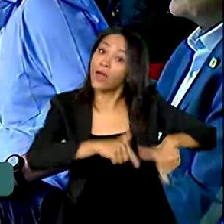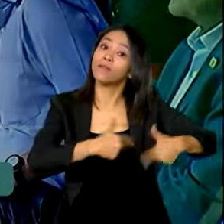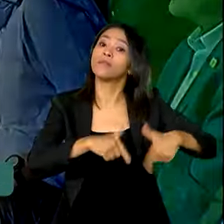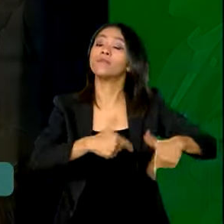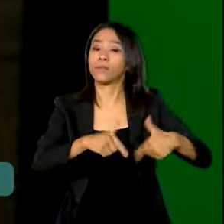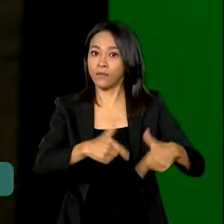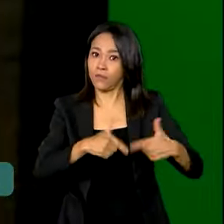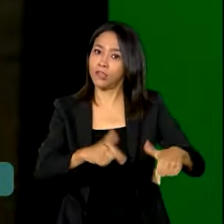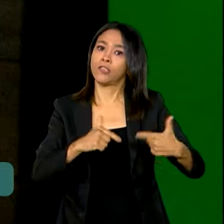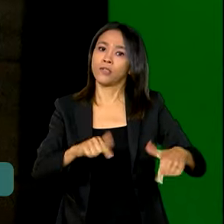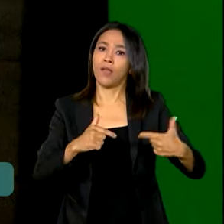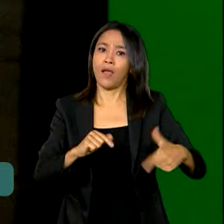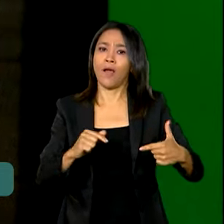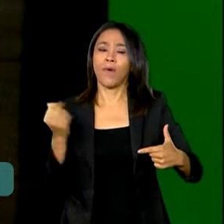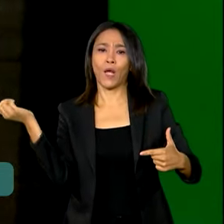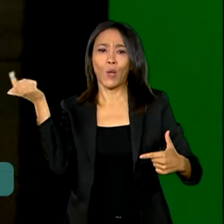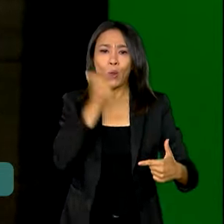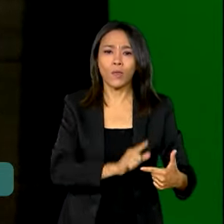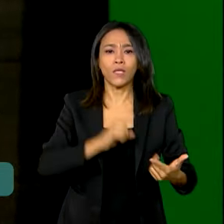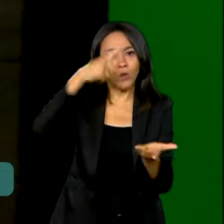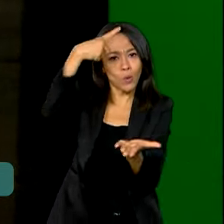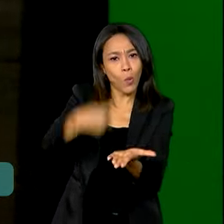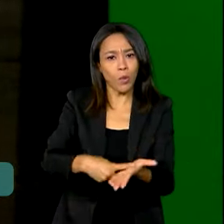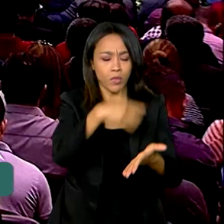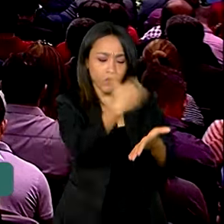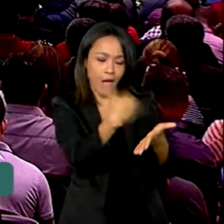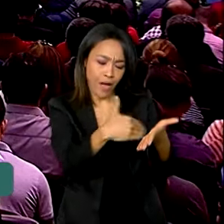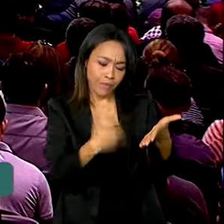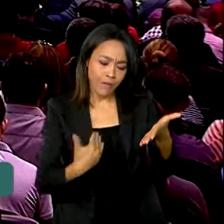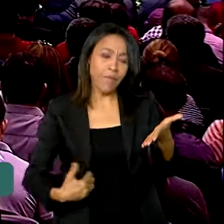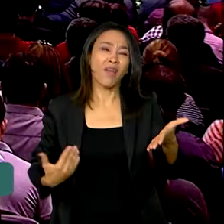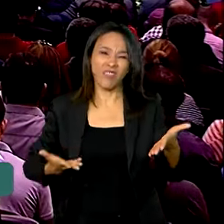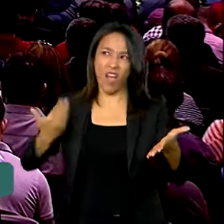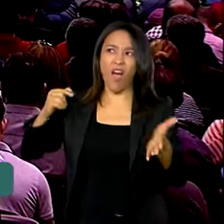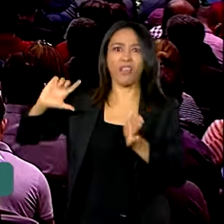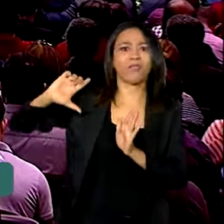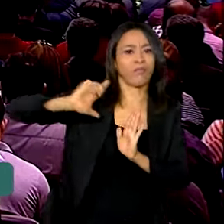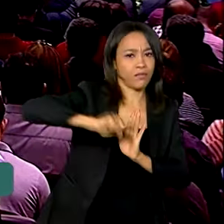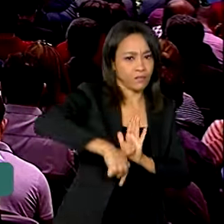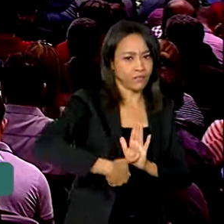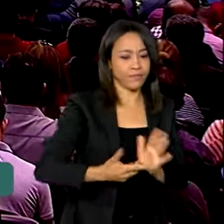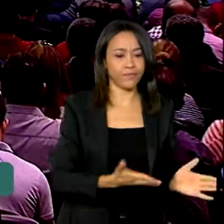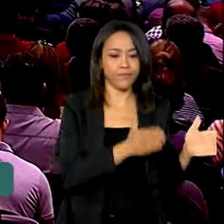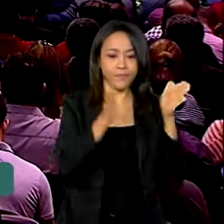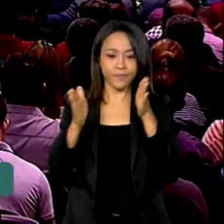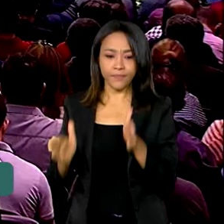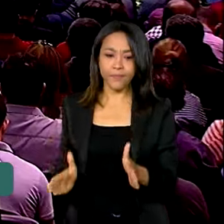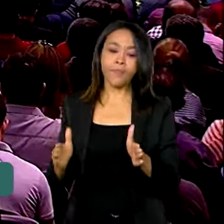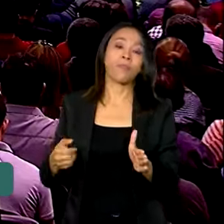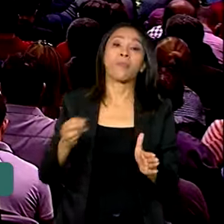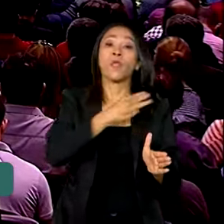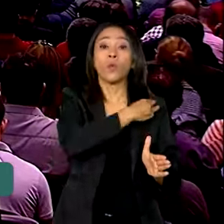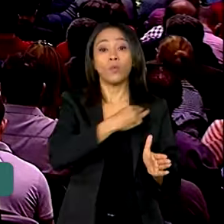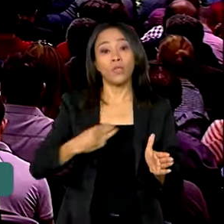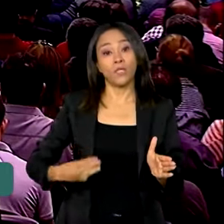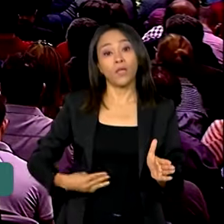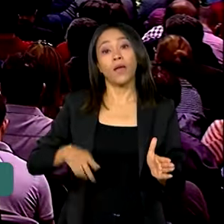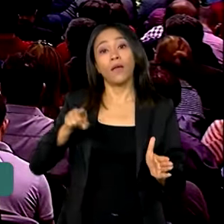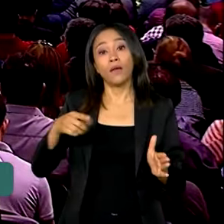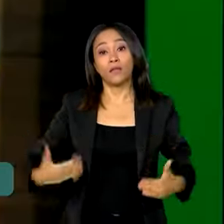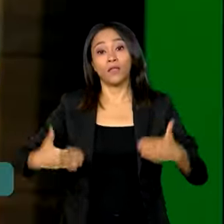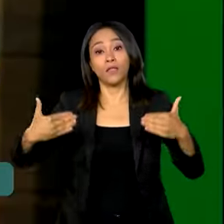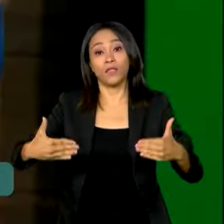superar essa agenda, que uma agenda atrasada. Já o Ministério do Desenvolvimento e Assistência Social,